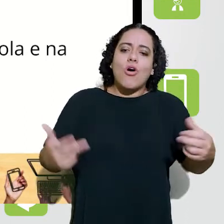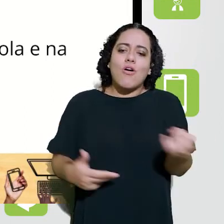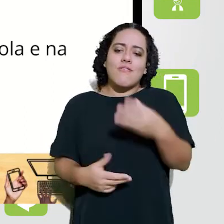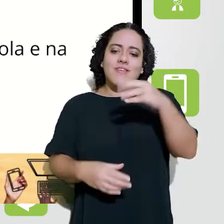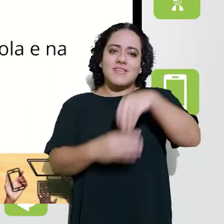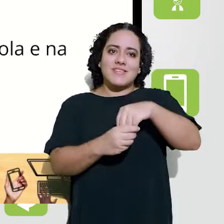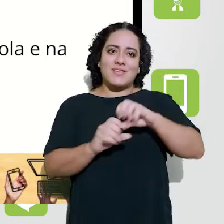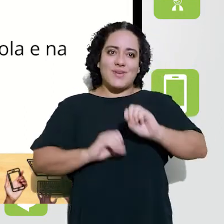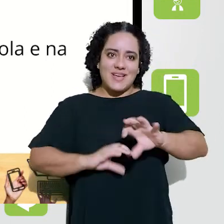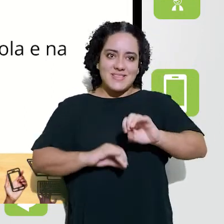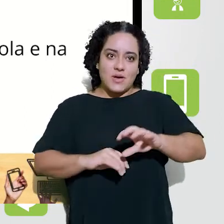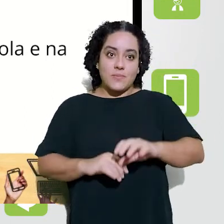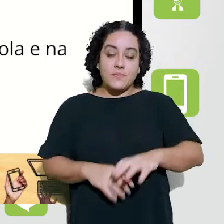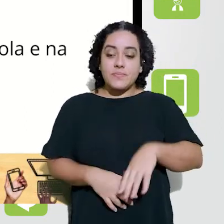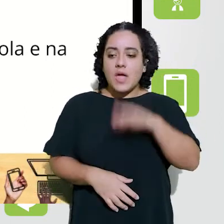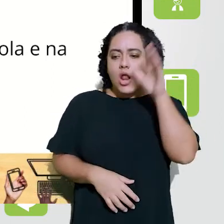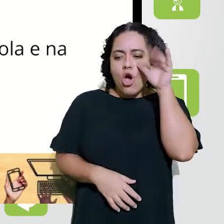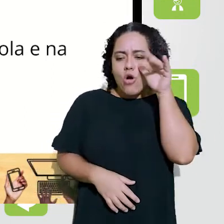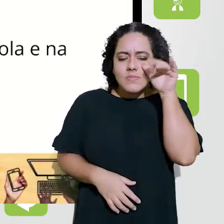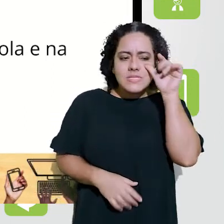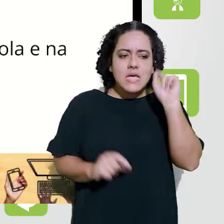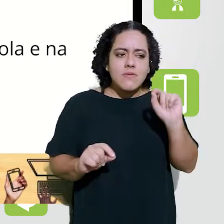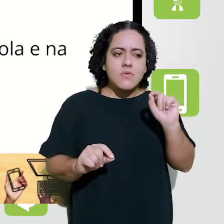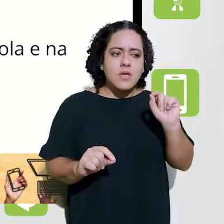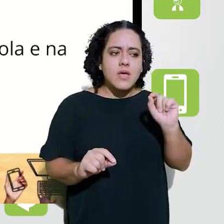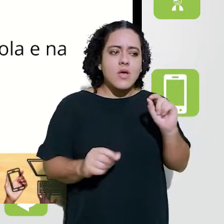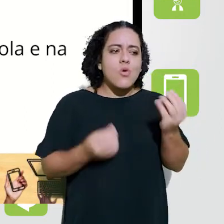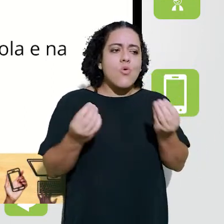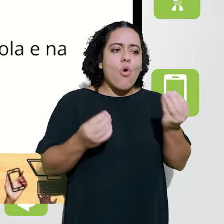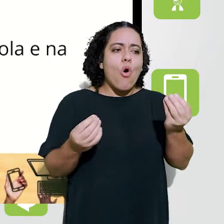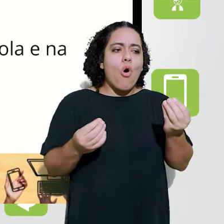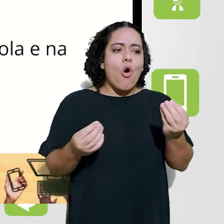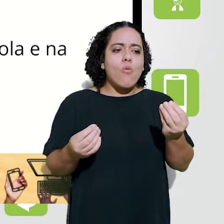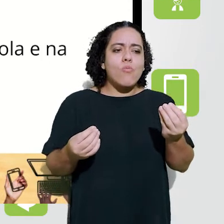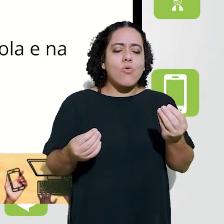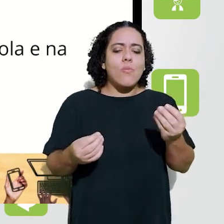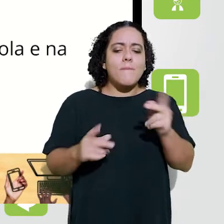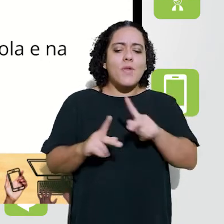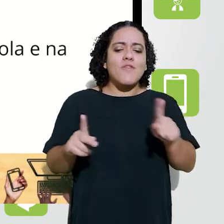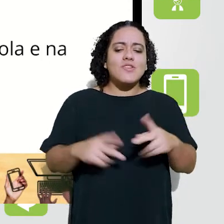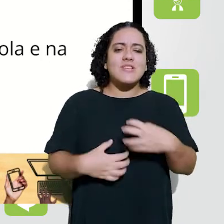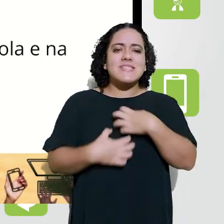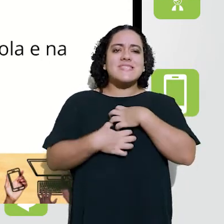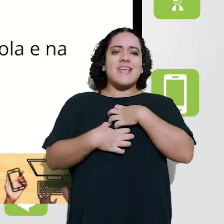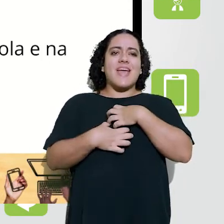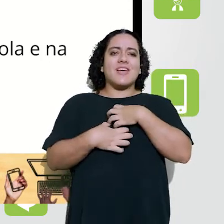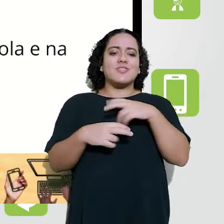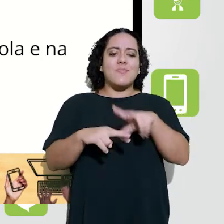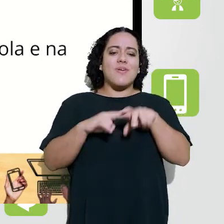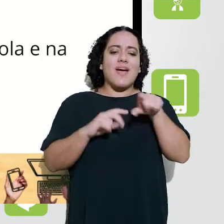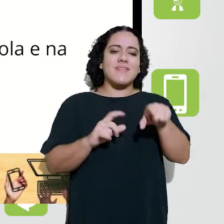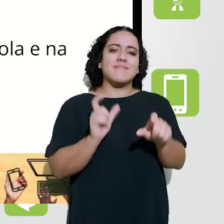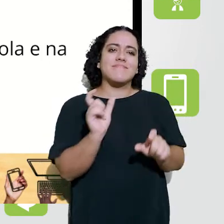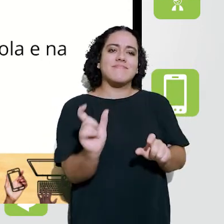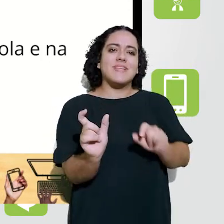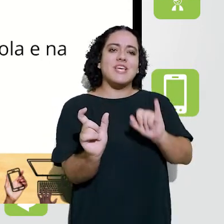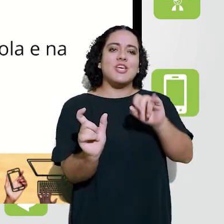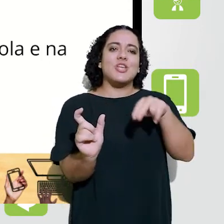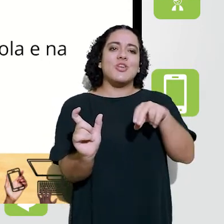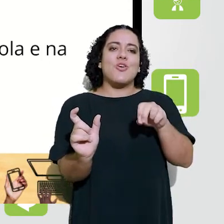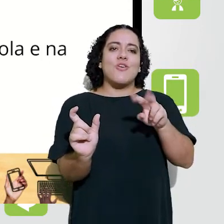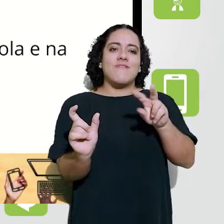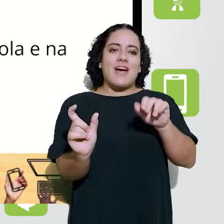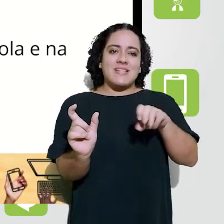pensar na inovação da educação, né? E como ela observa que os educadores têm se sentido em relação a essa